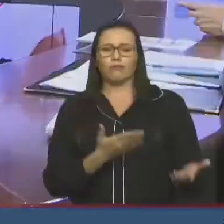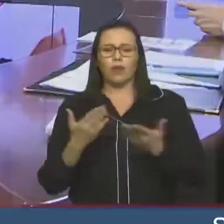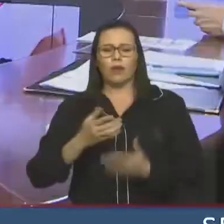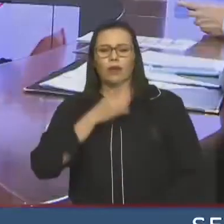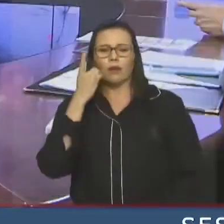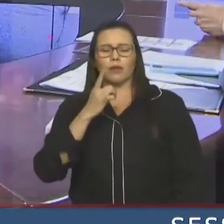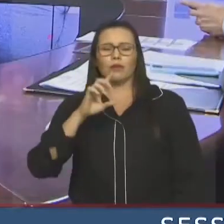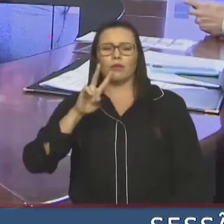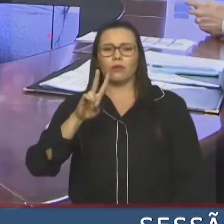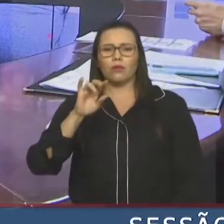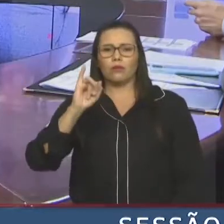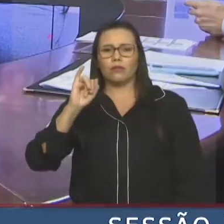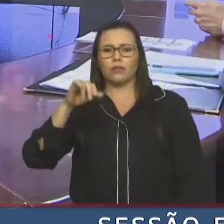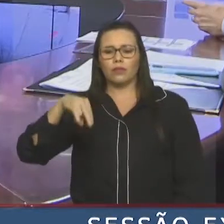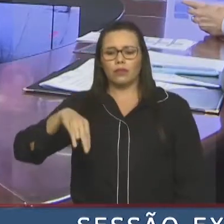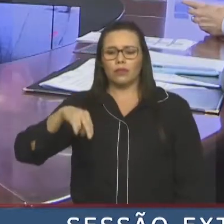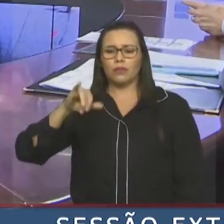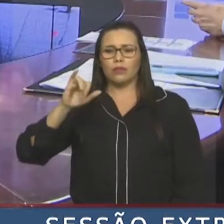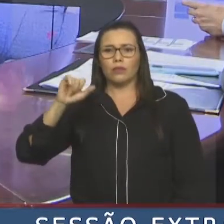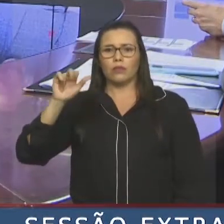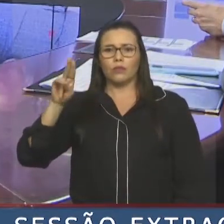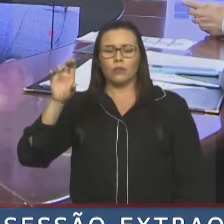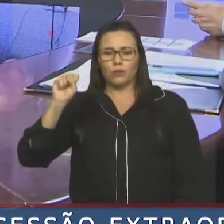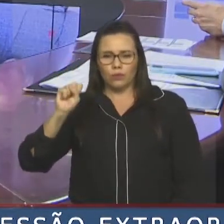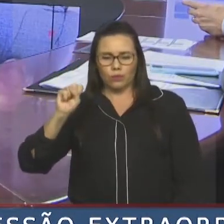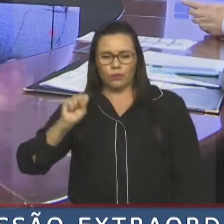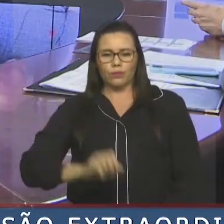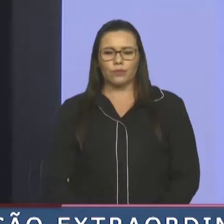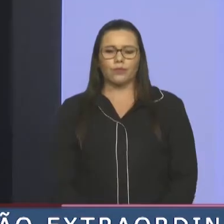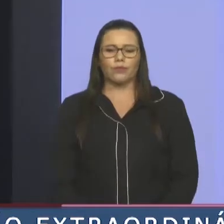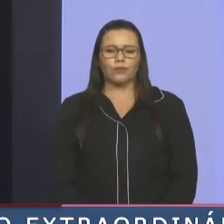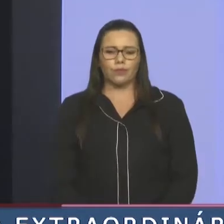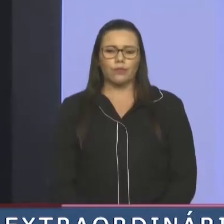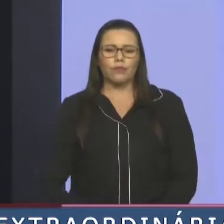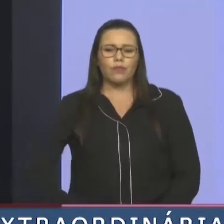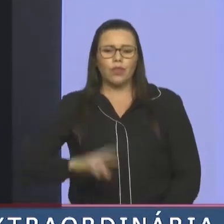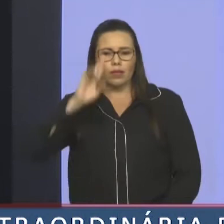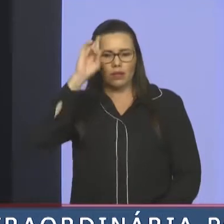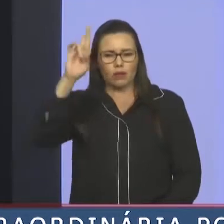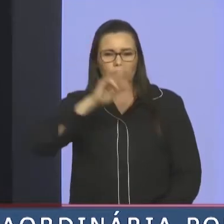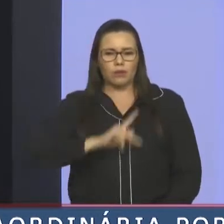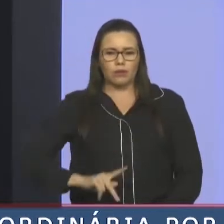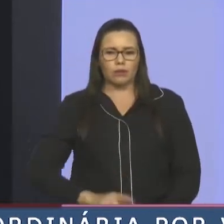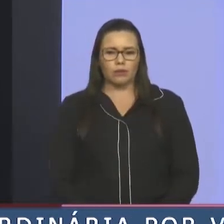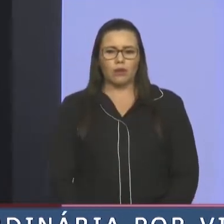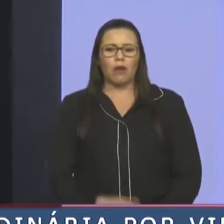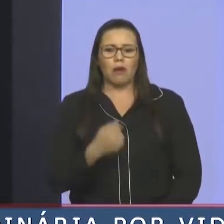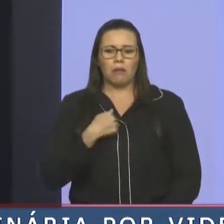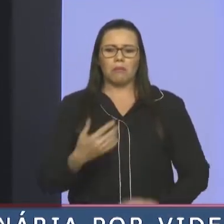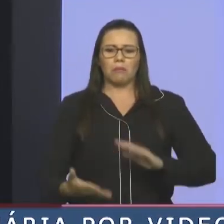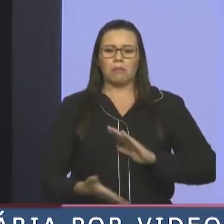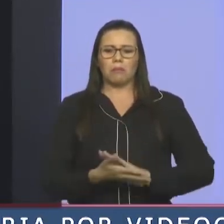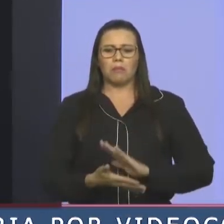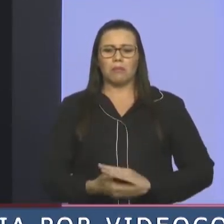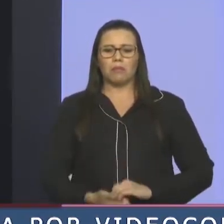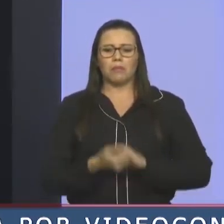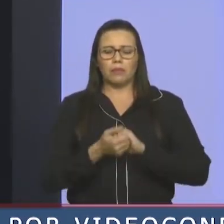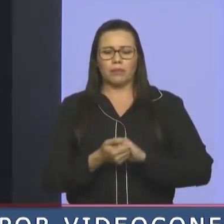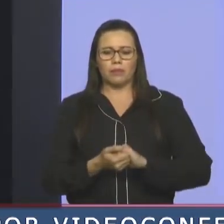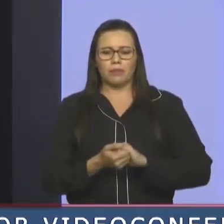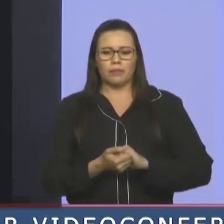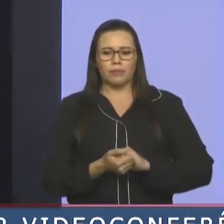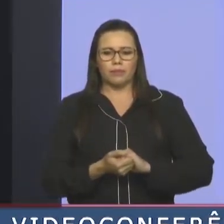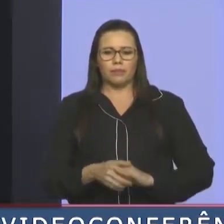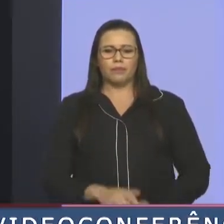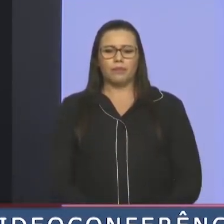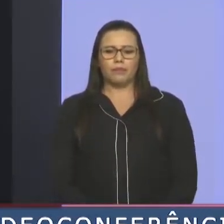Senhor presidente, primeiramente eu quero lhe parabenizar por essa oportunidade de hoje que a está lá,